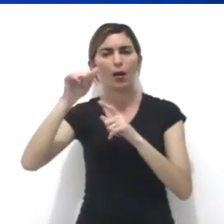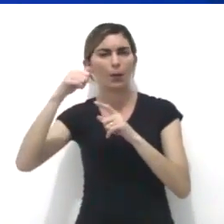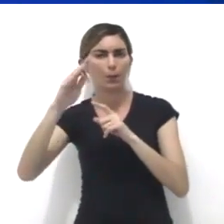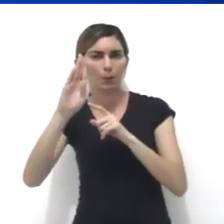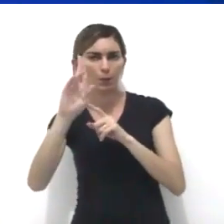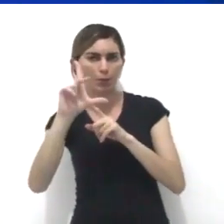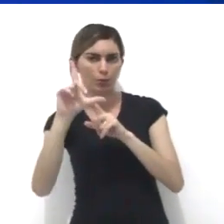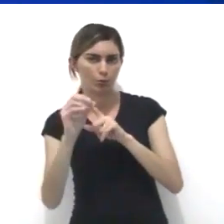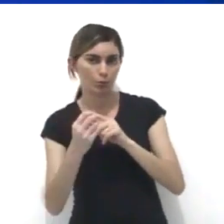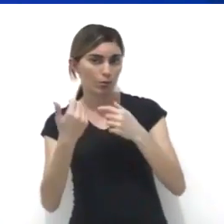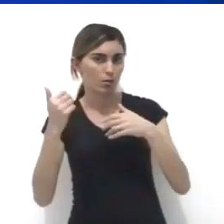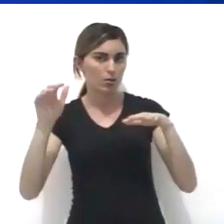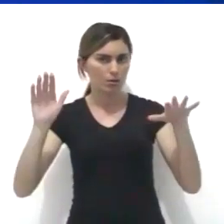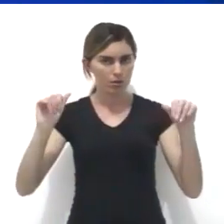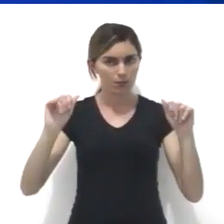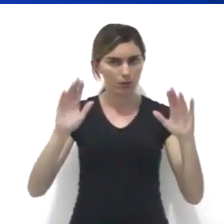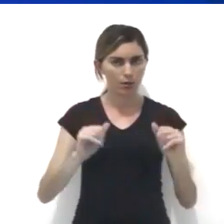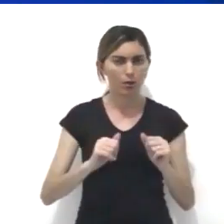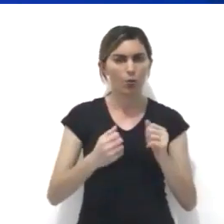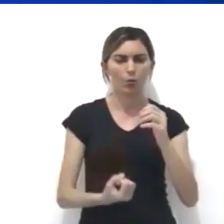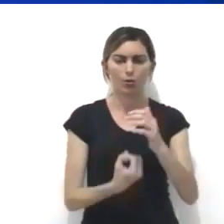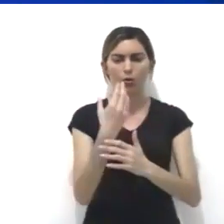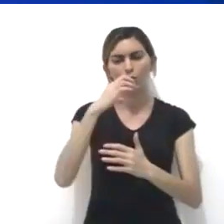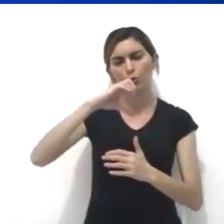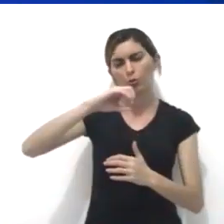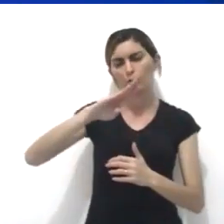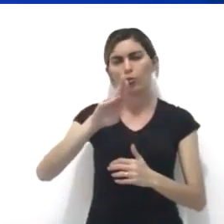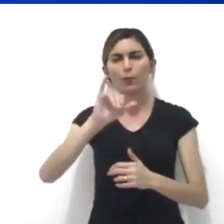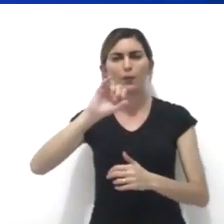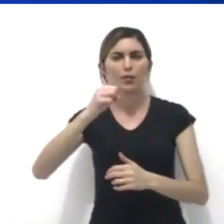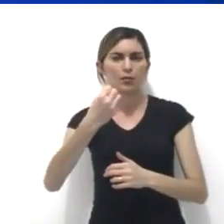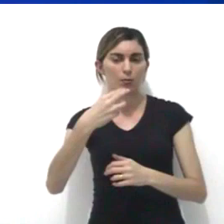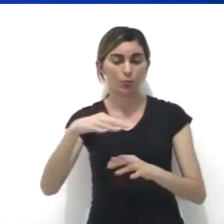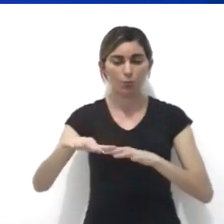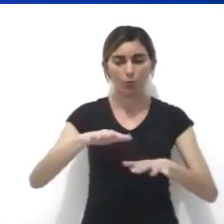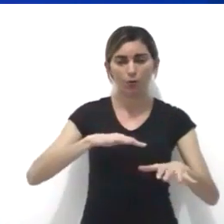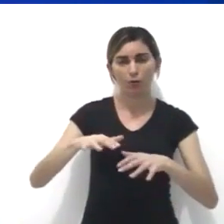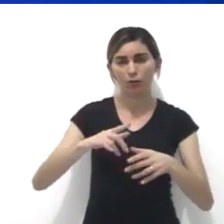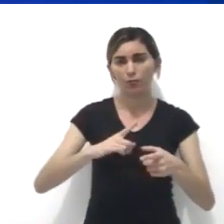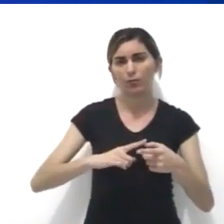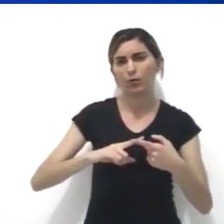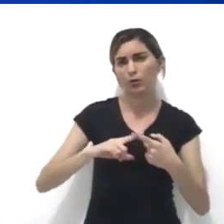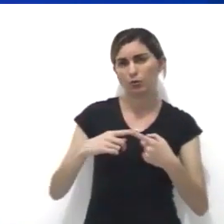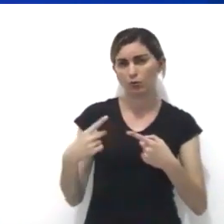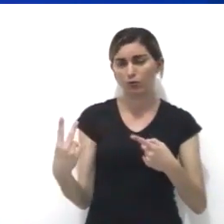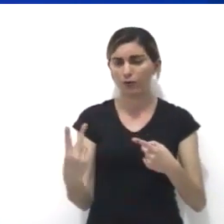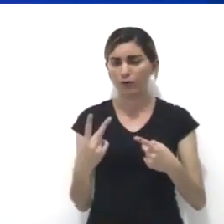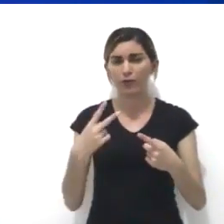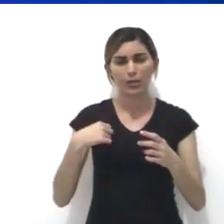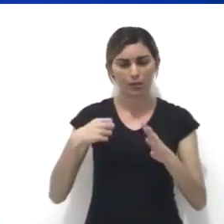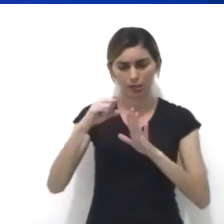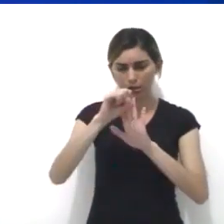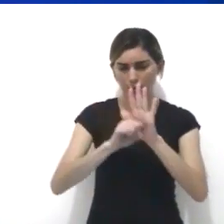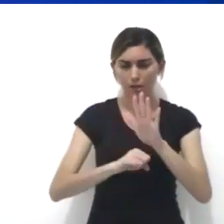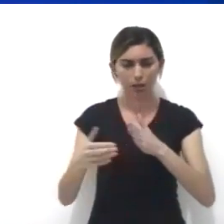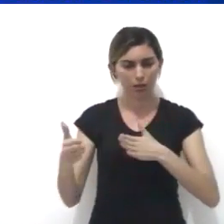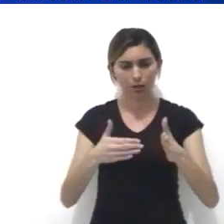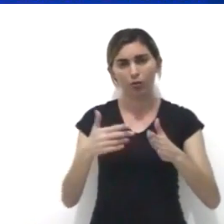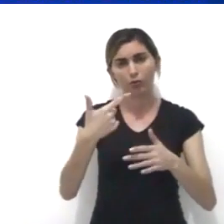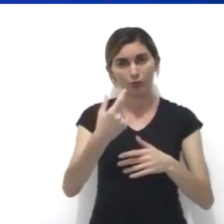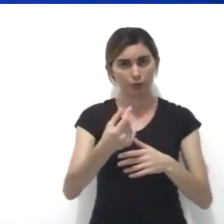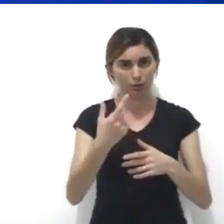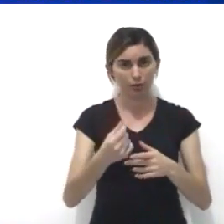espanhol, um dos criadores do cubismo, um dos mais importantes movimentos de vanguarda artística do século XX.